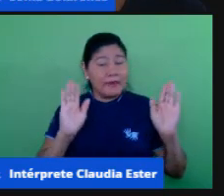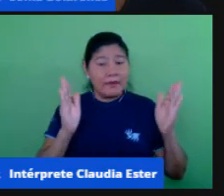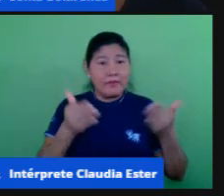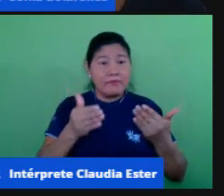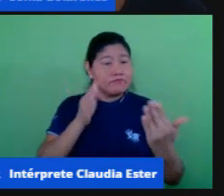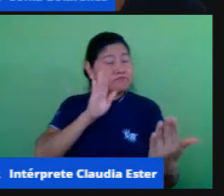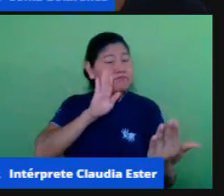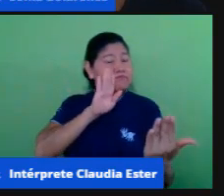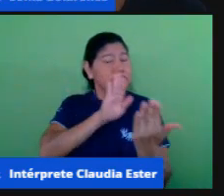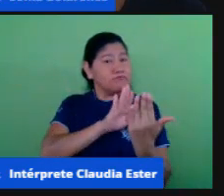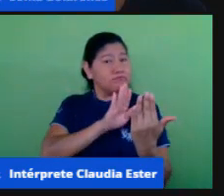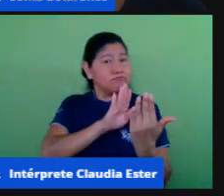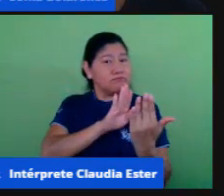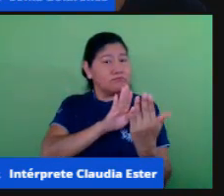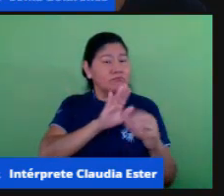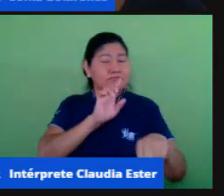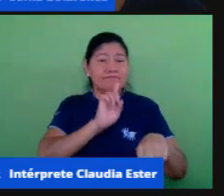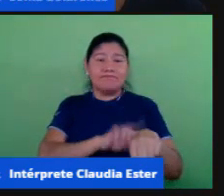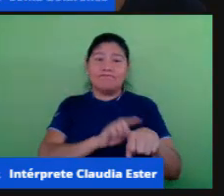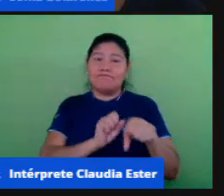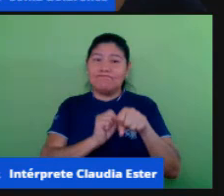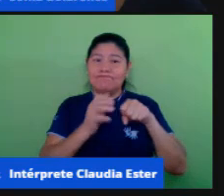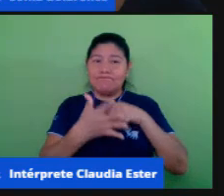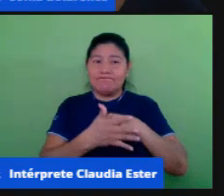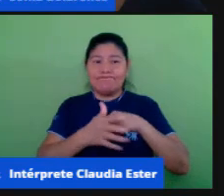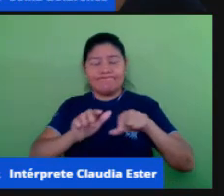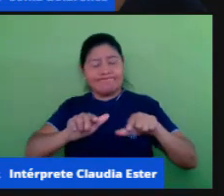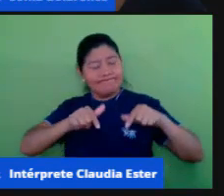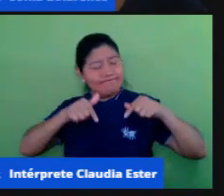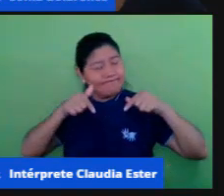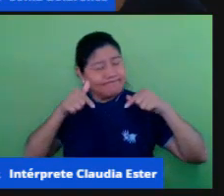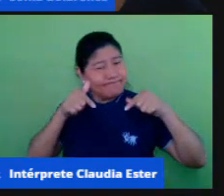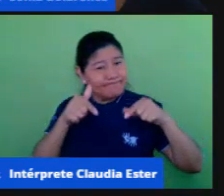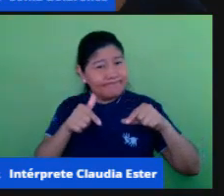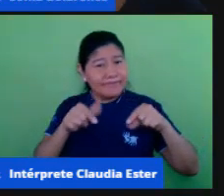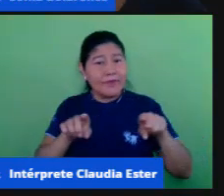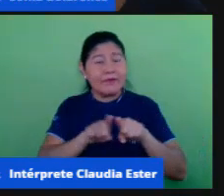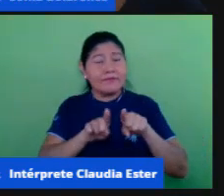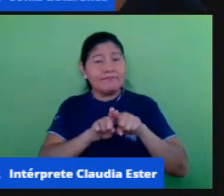frente ao luto, das perdas, da desesperança